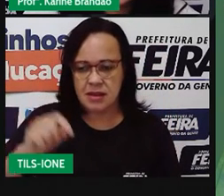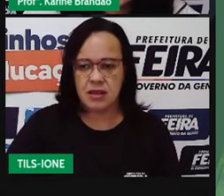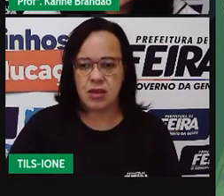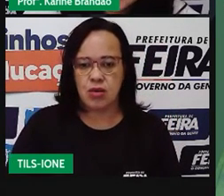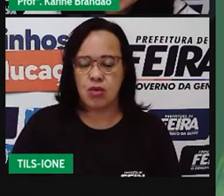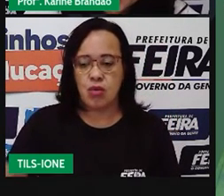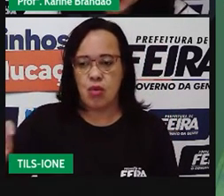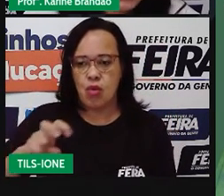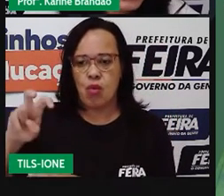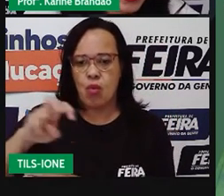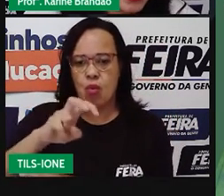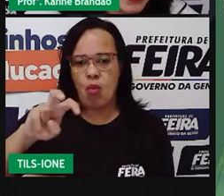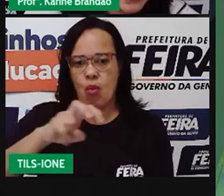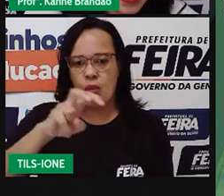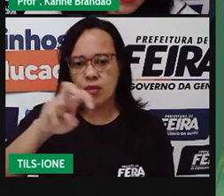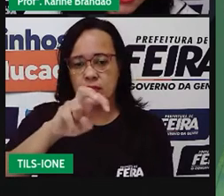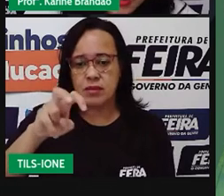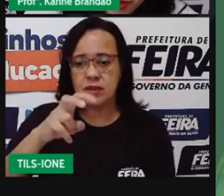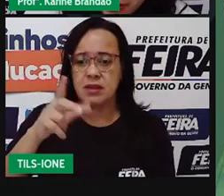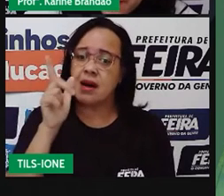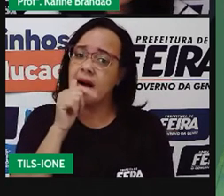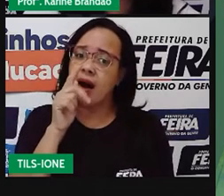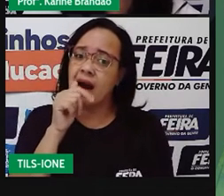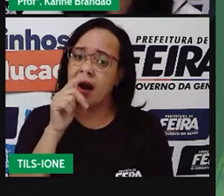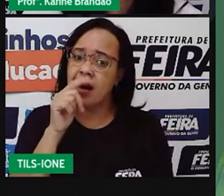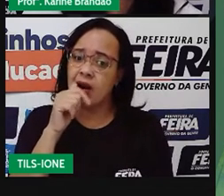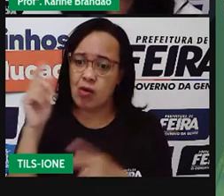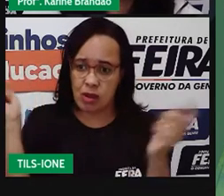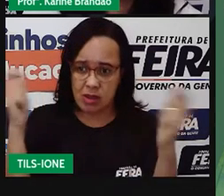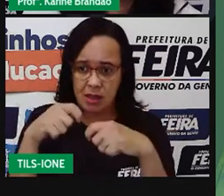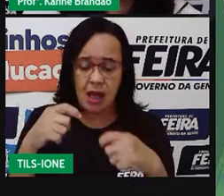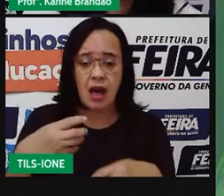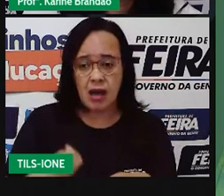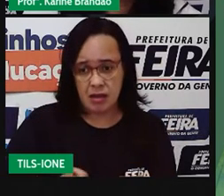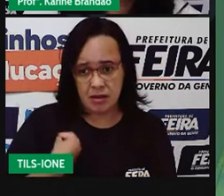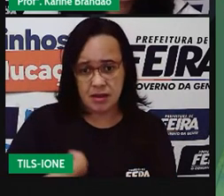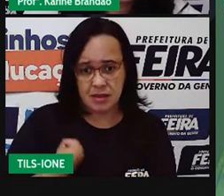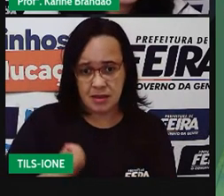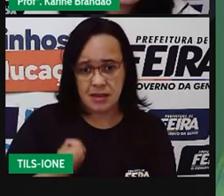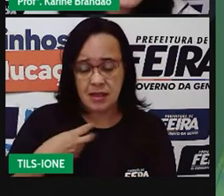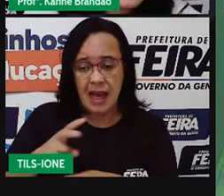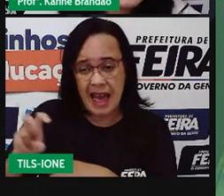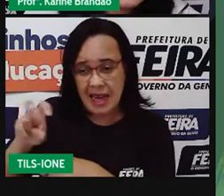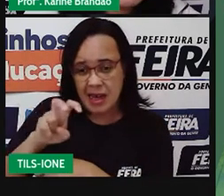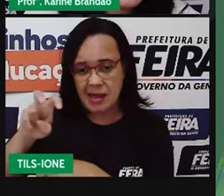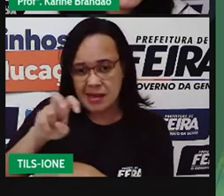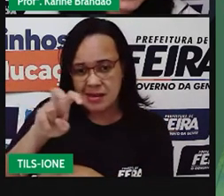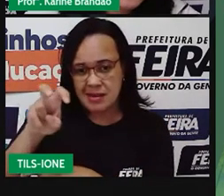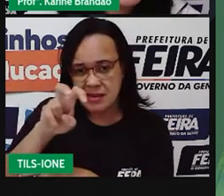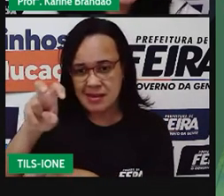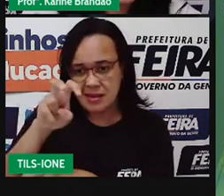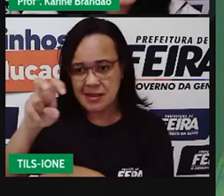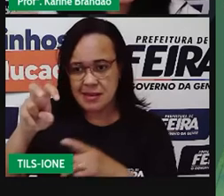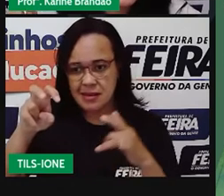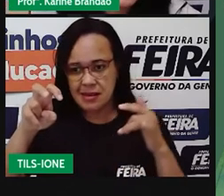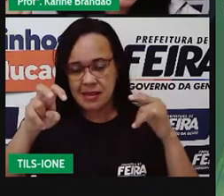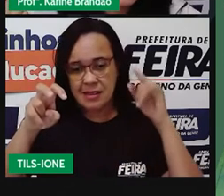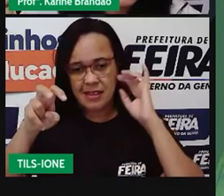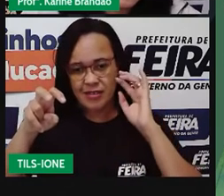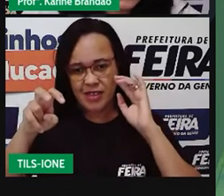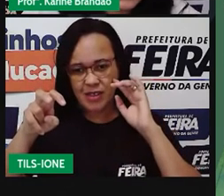tá? É uma serpente que consegue nadar, olha só. E aí, quando ela menos espera, quem vem de lá? O